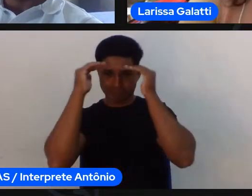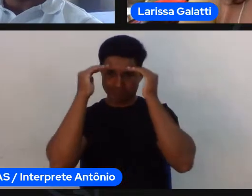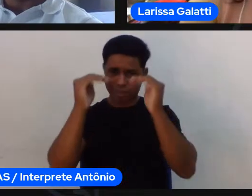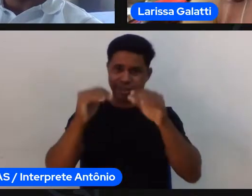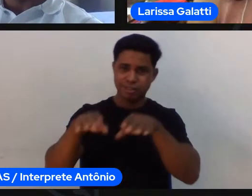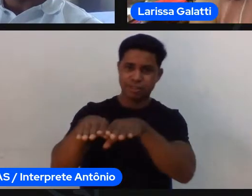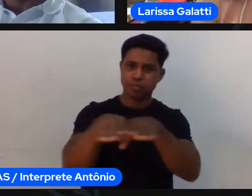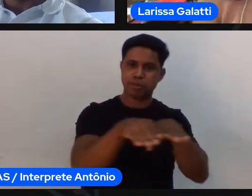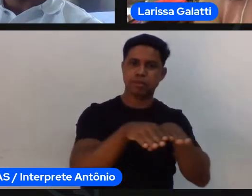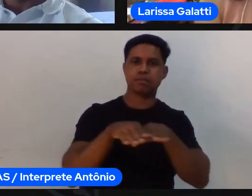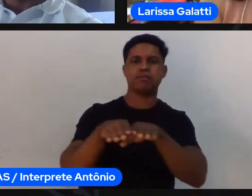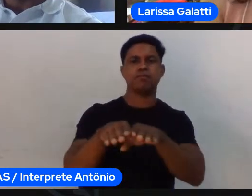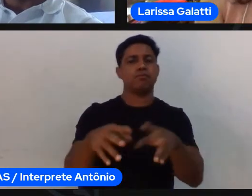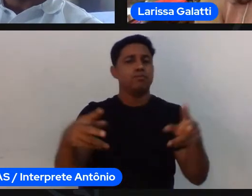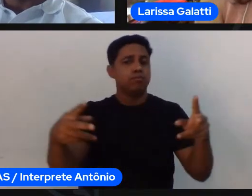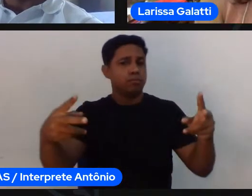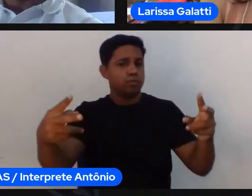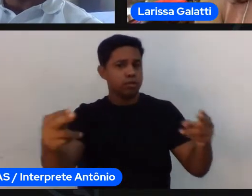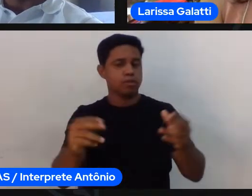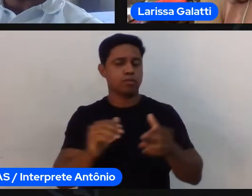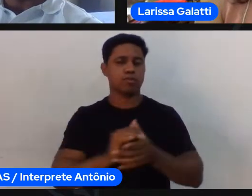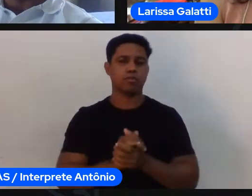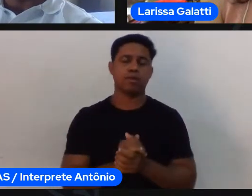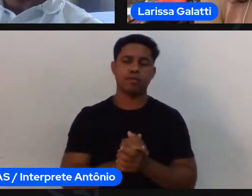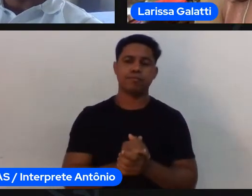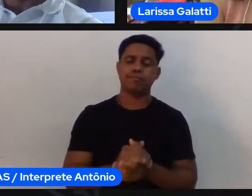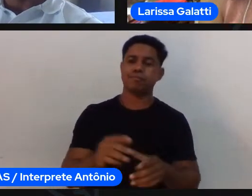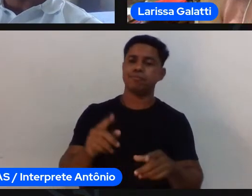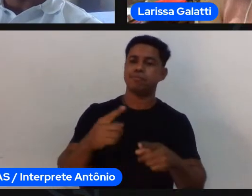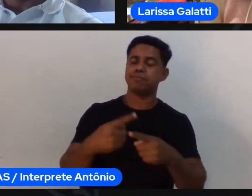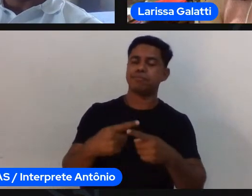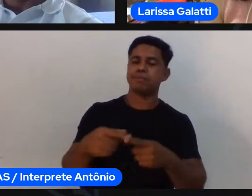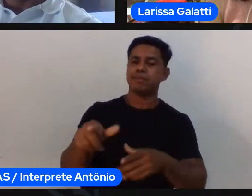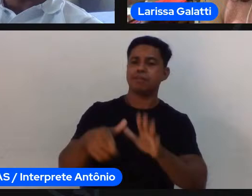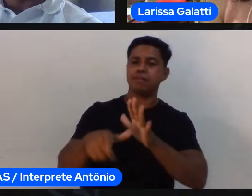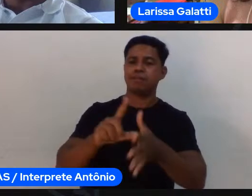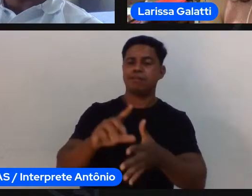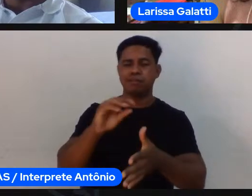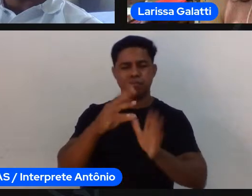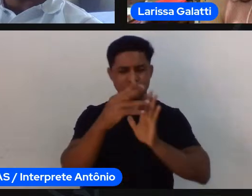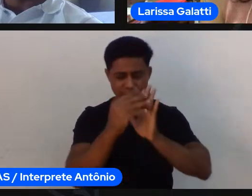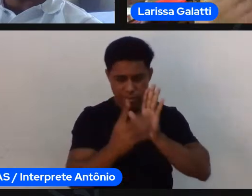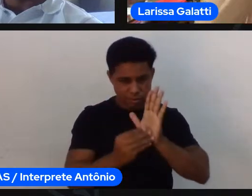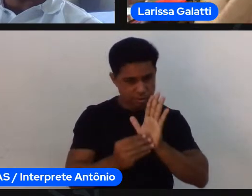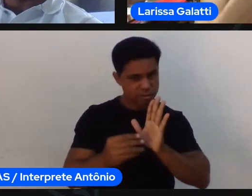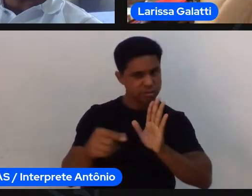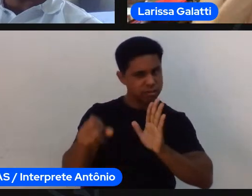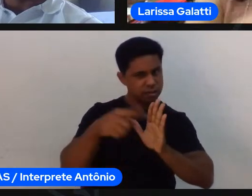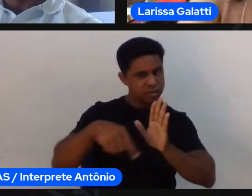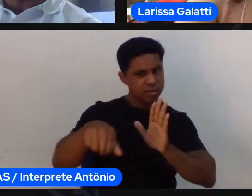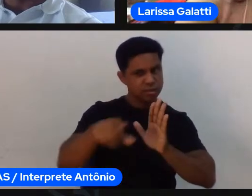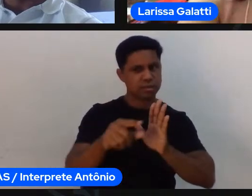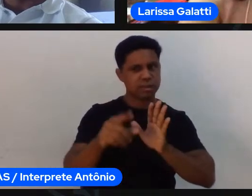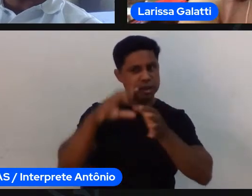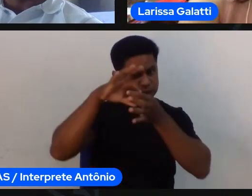importante né então como é que a gente desenha melhores competições pra esse contexto de maneira que mais jovens possam participar